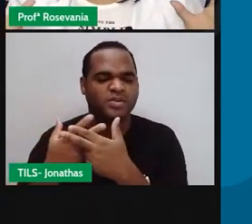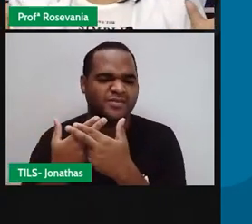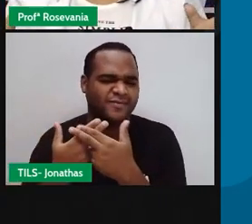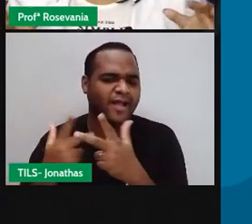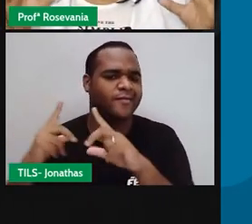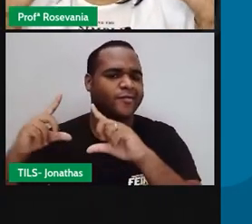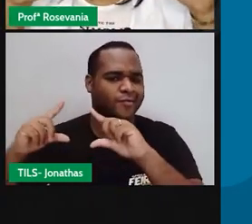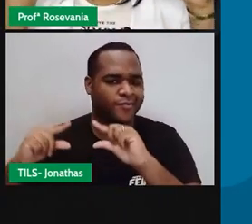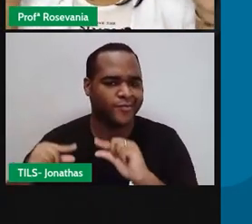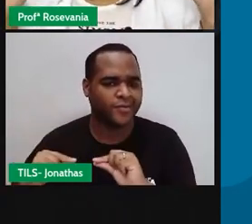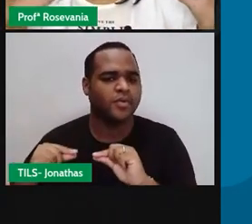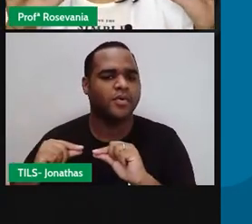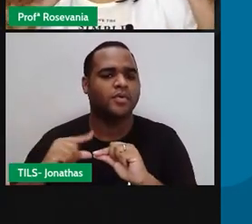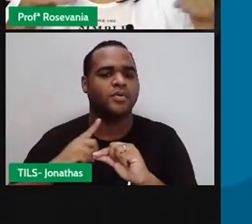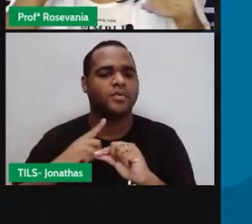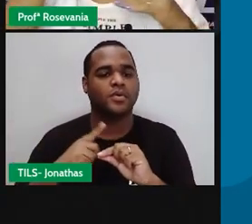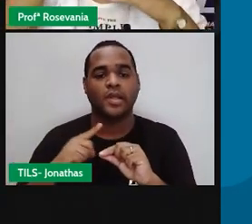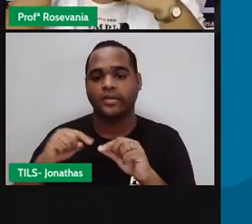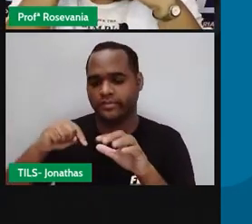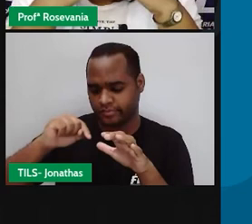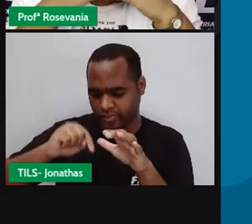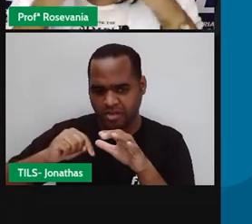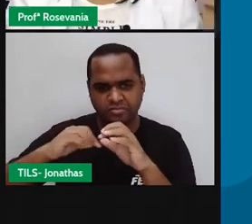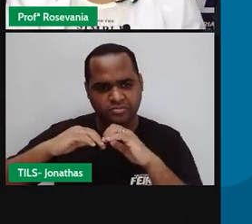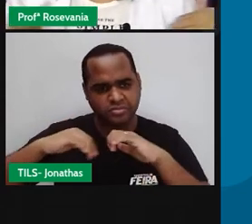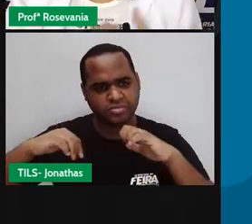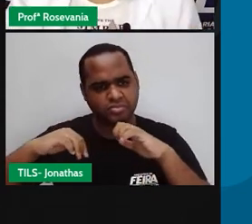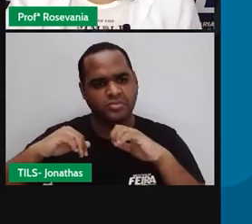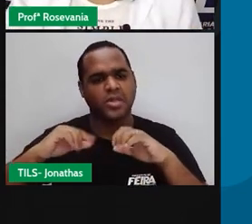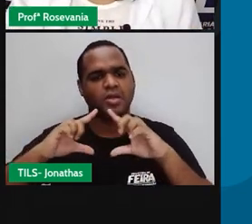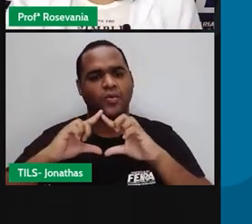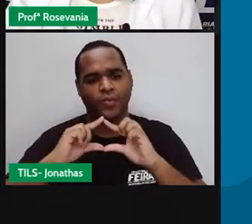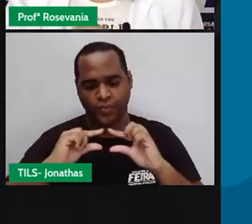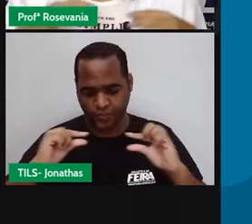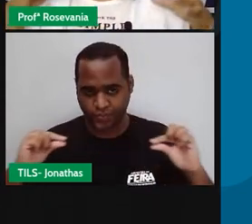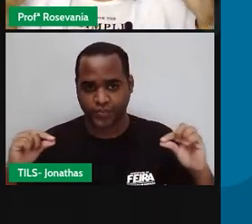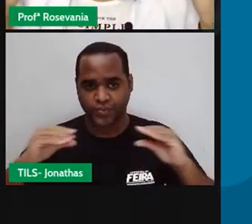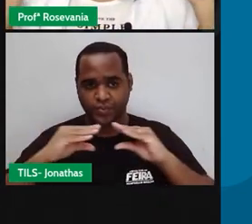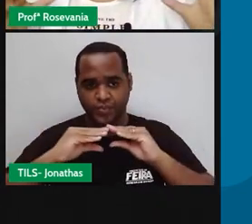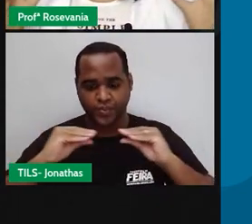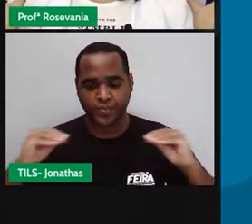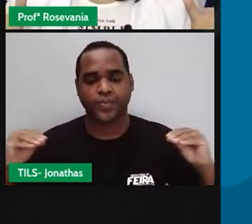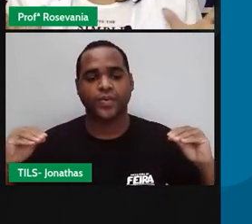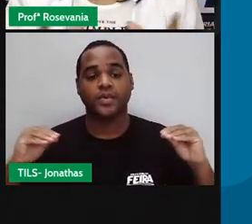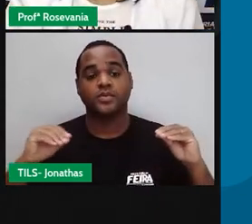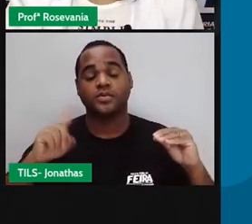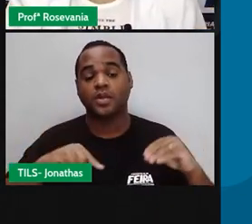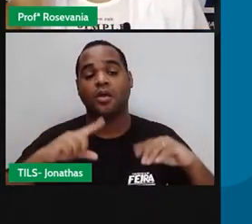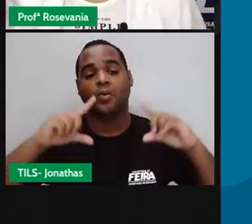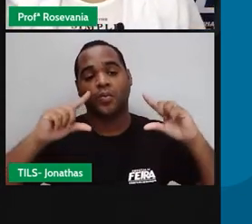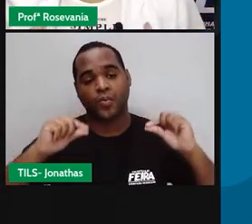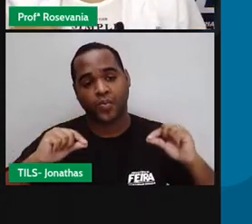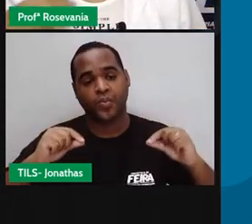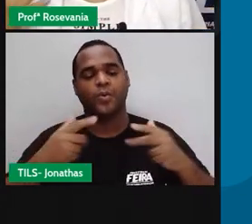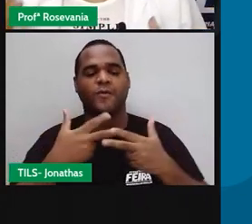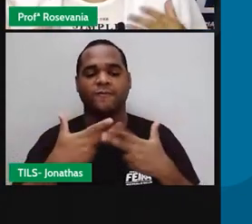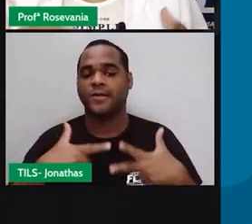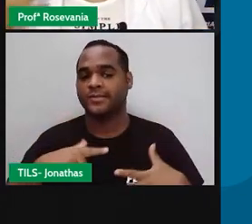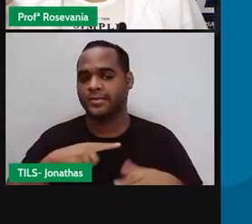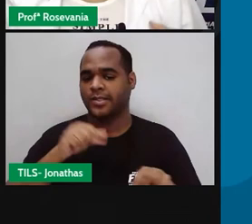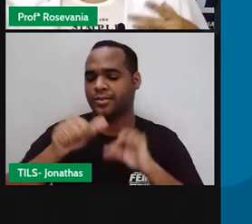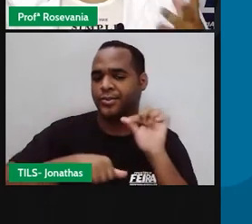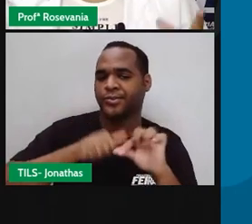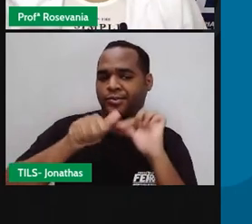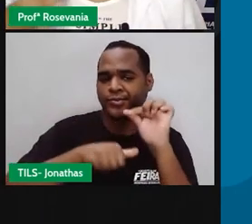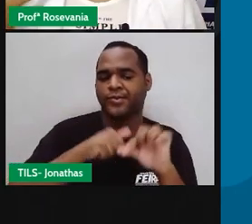esses buracos, que na realidade não são buracos, é um afinamento mesmo, né, da camada, e que está reduzindo isso por conta da mudança